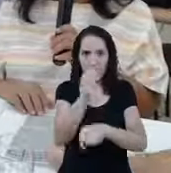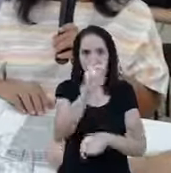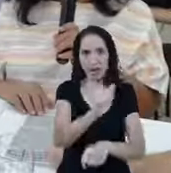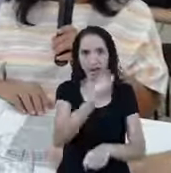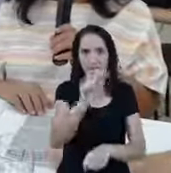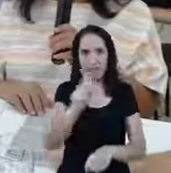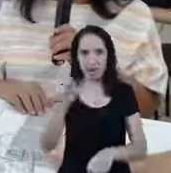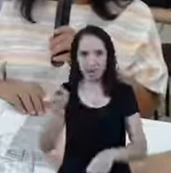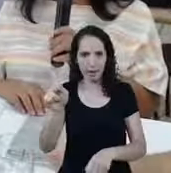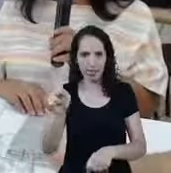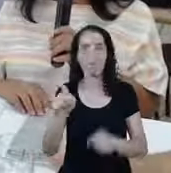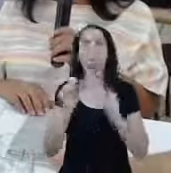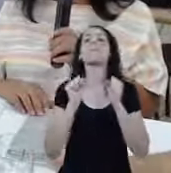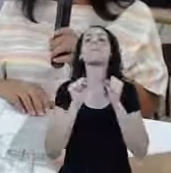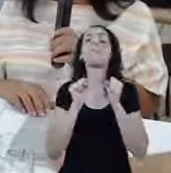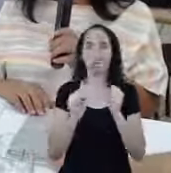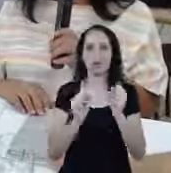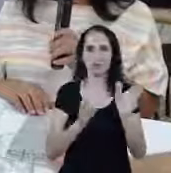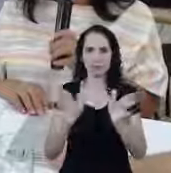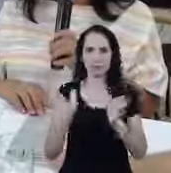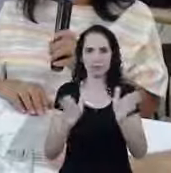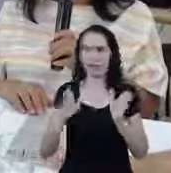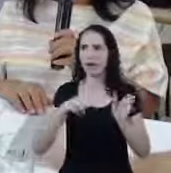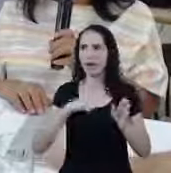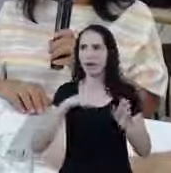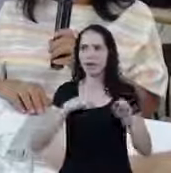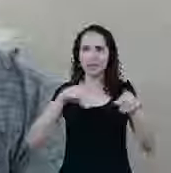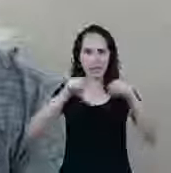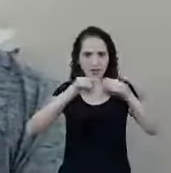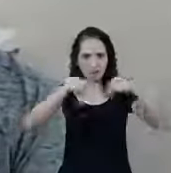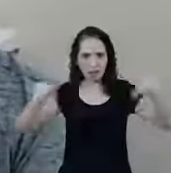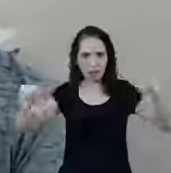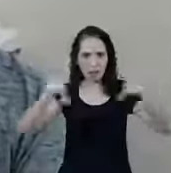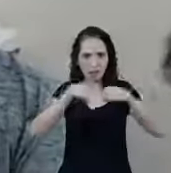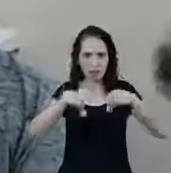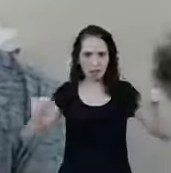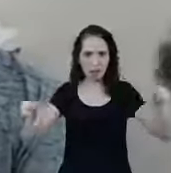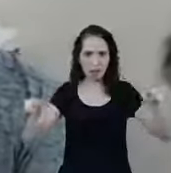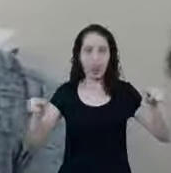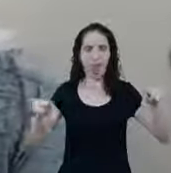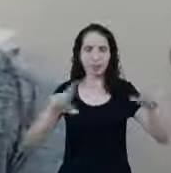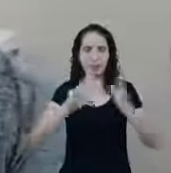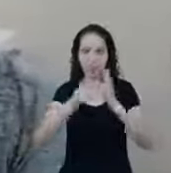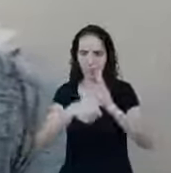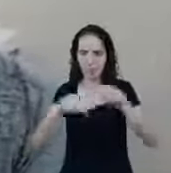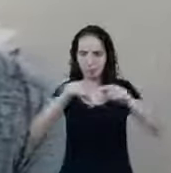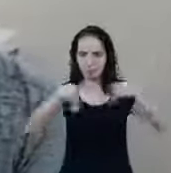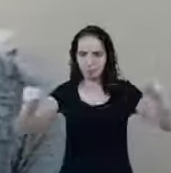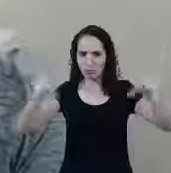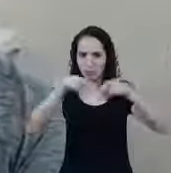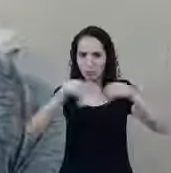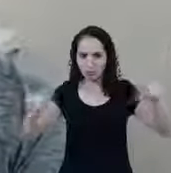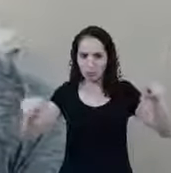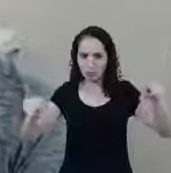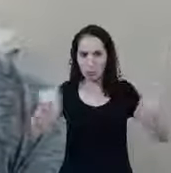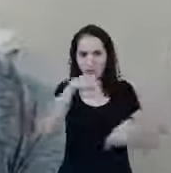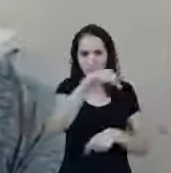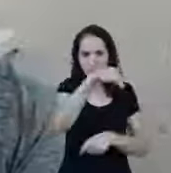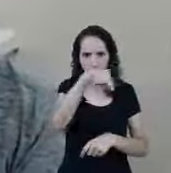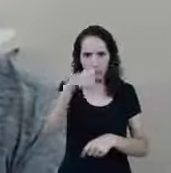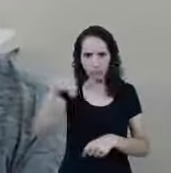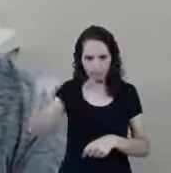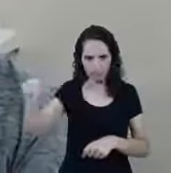sendo possível o acesso Vamos passar o endereço já do aplicativo? Vamos E a gente coloca no streaming para você, na